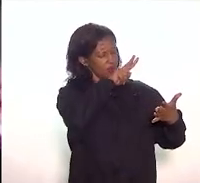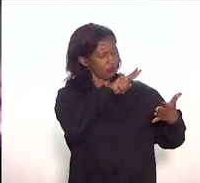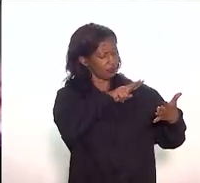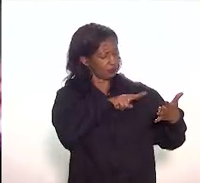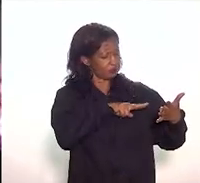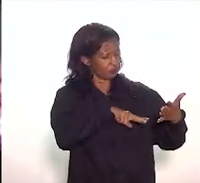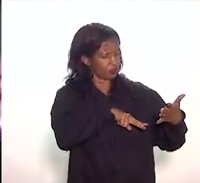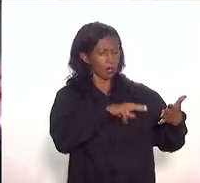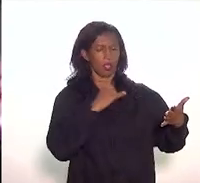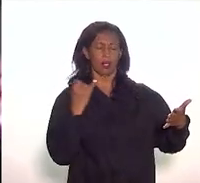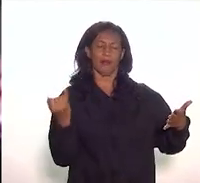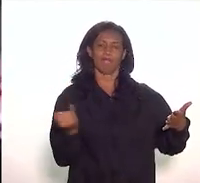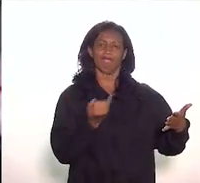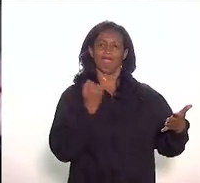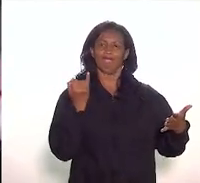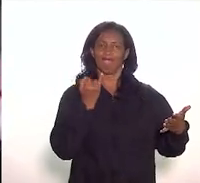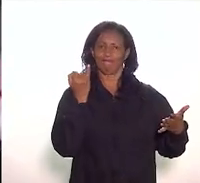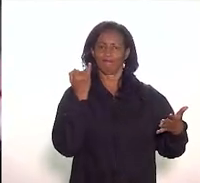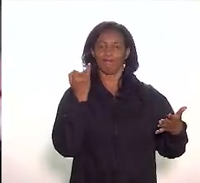essa é a maior importância, porque